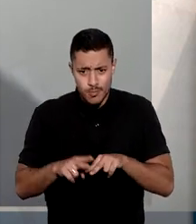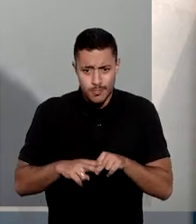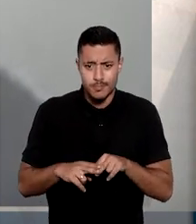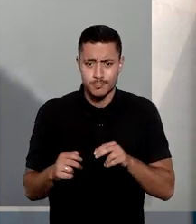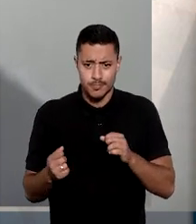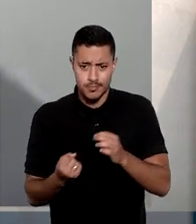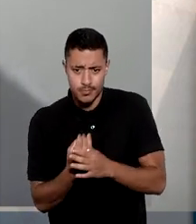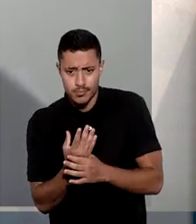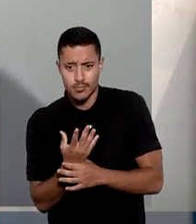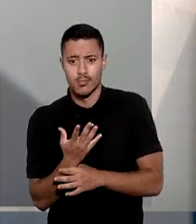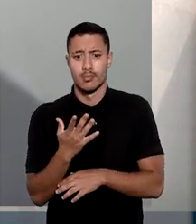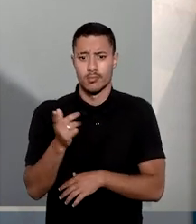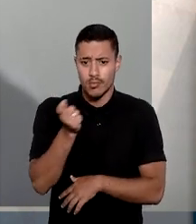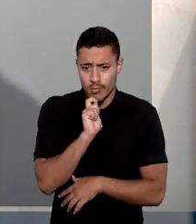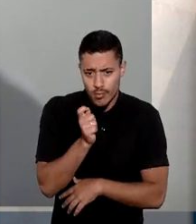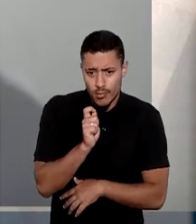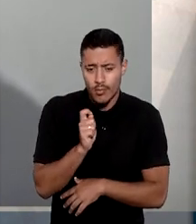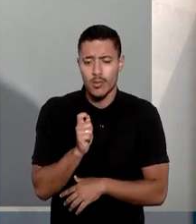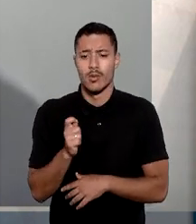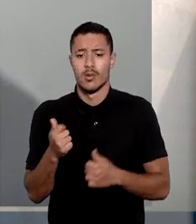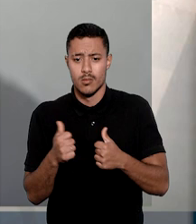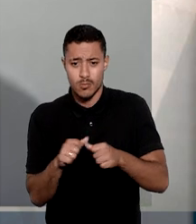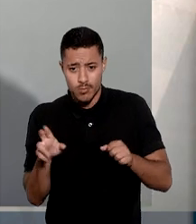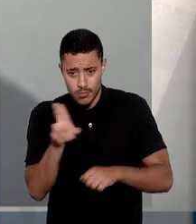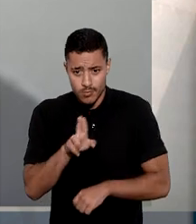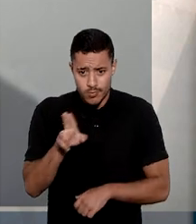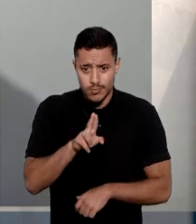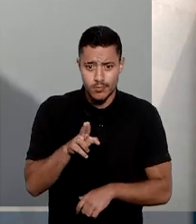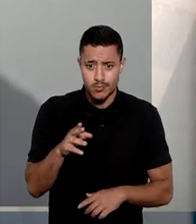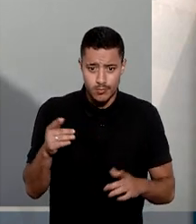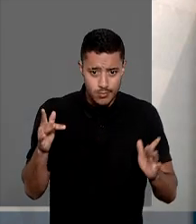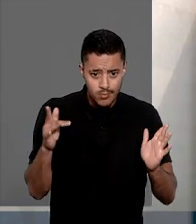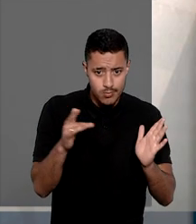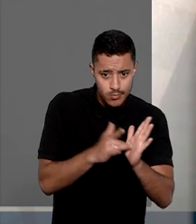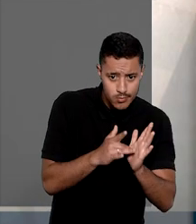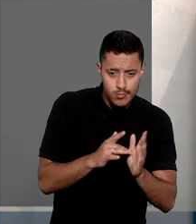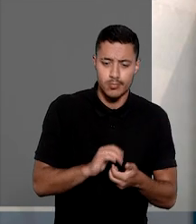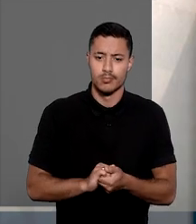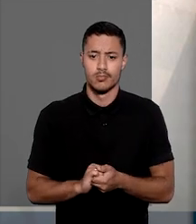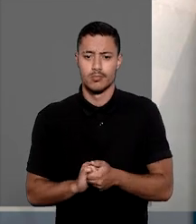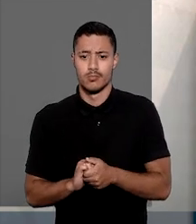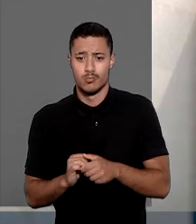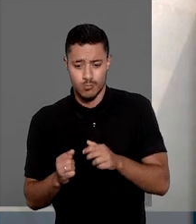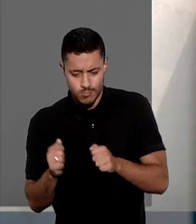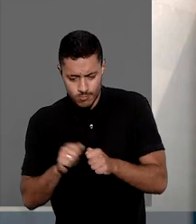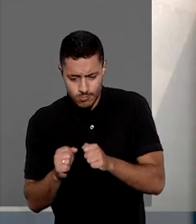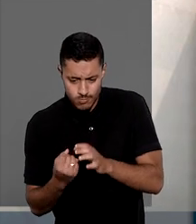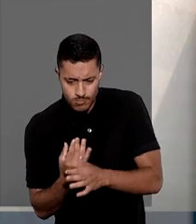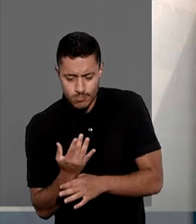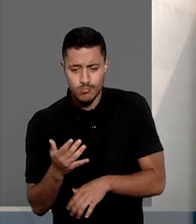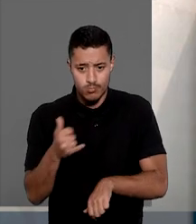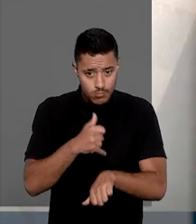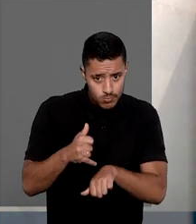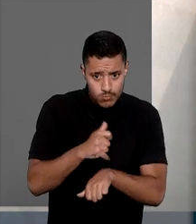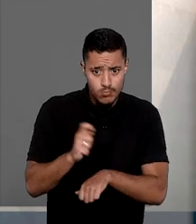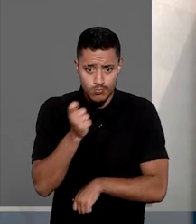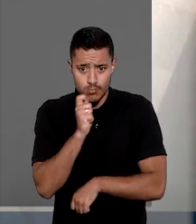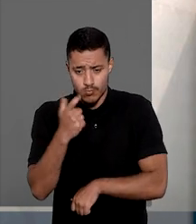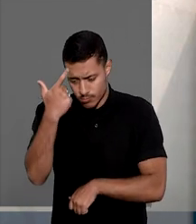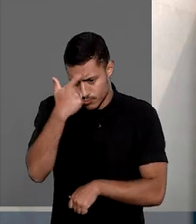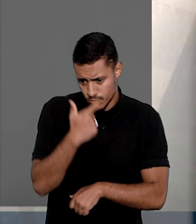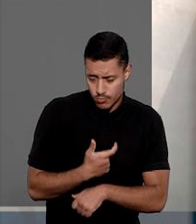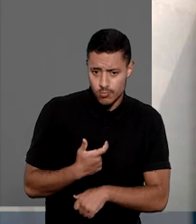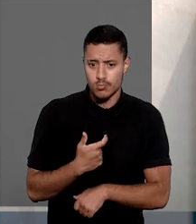cultivo de planta psicotrópica está relacionada à sua finalidade e que o cultivo para extração de canabidiol para uso